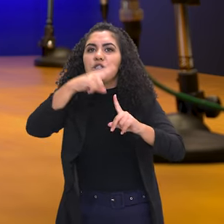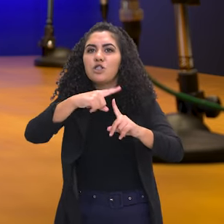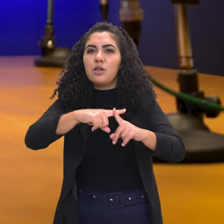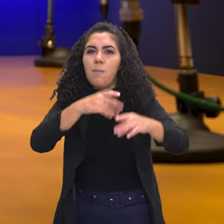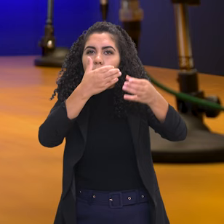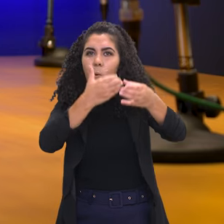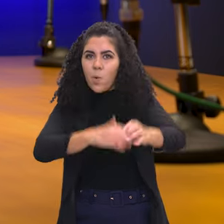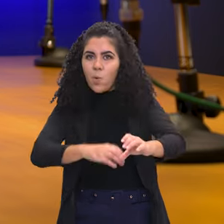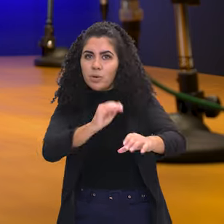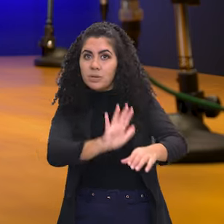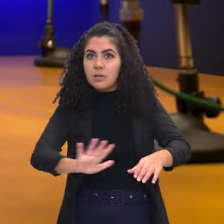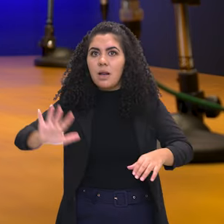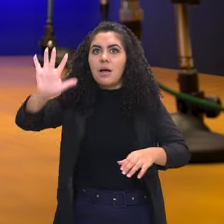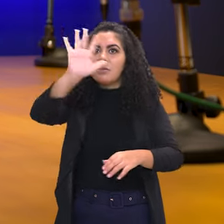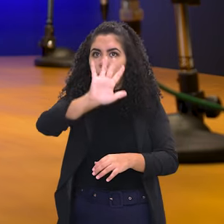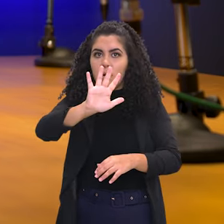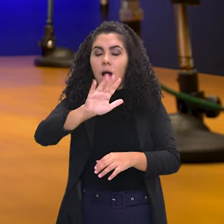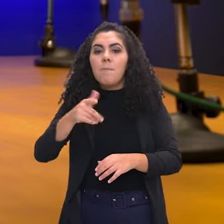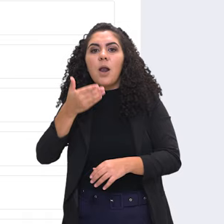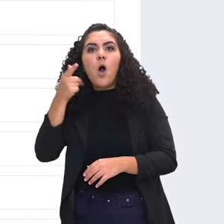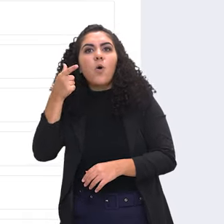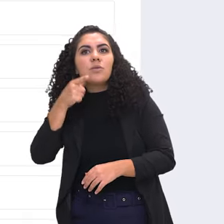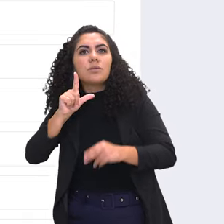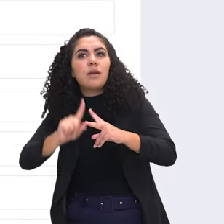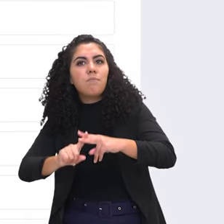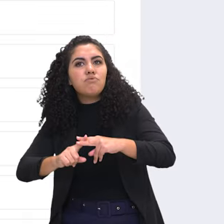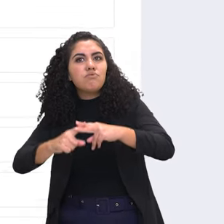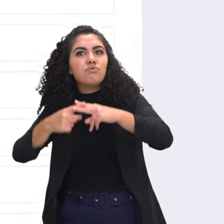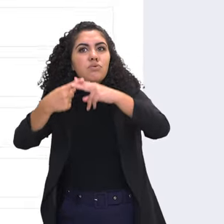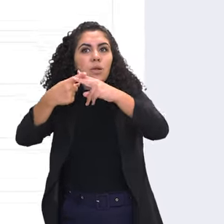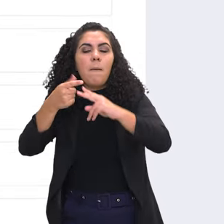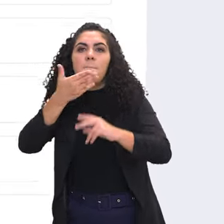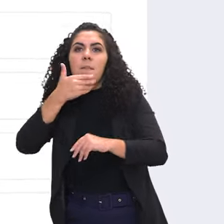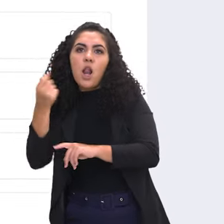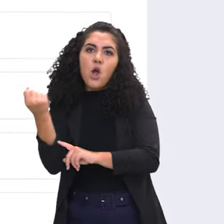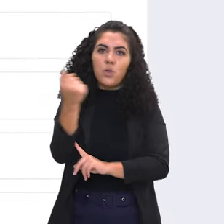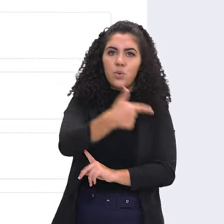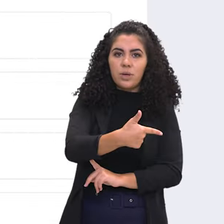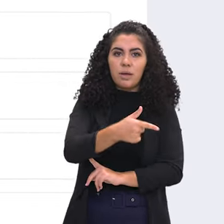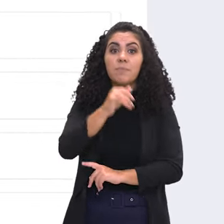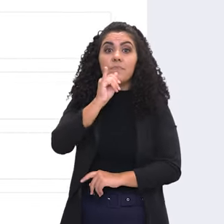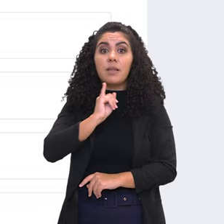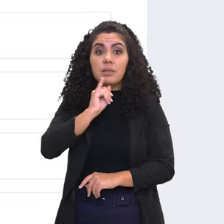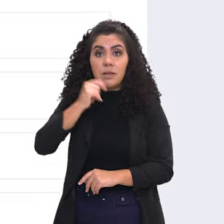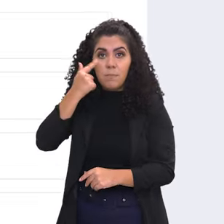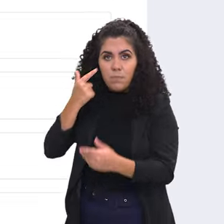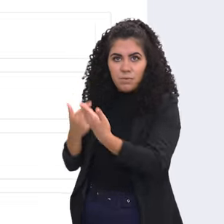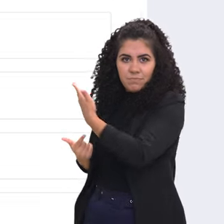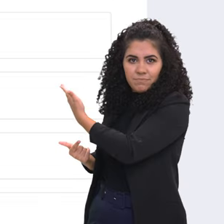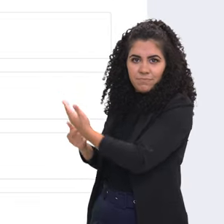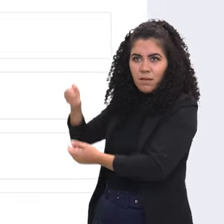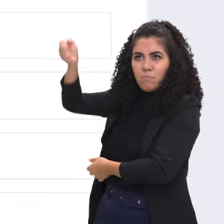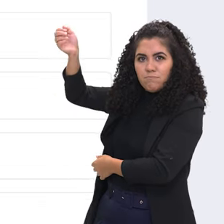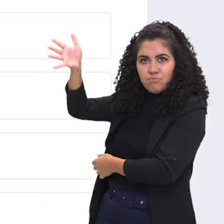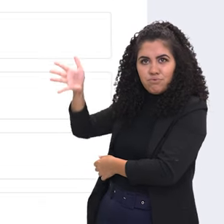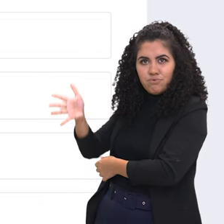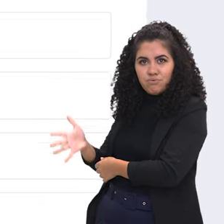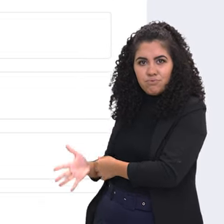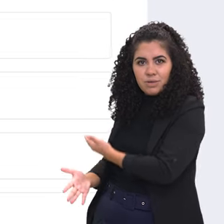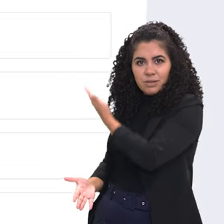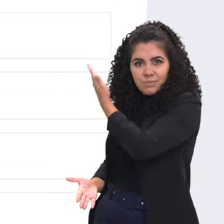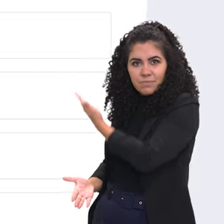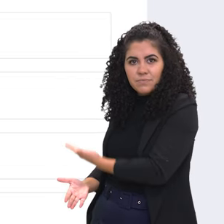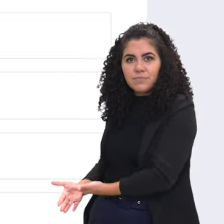a gente consiga fazer uma versão melhor do que essa. Dentro do questionário sociodemográfico, tem uma parte que é bem importante para